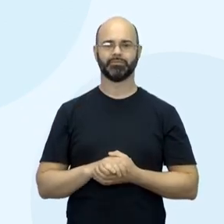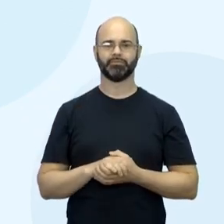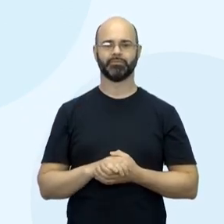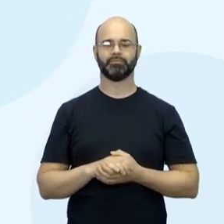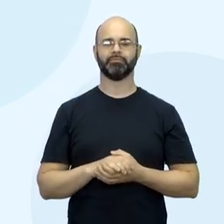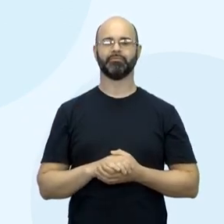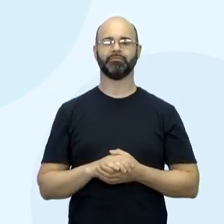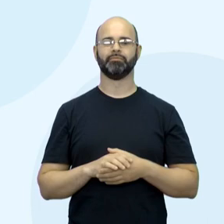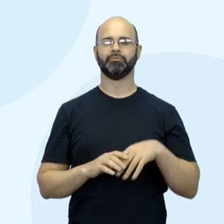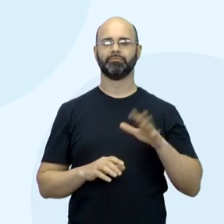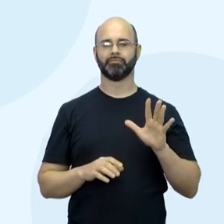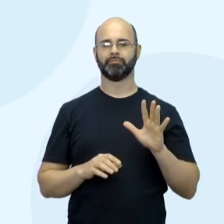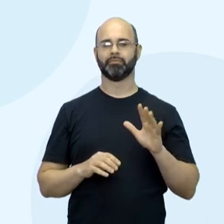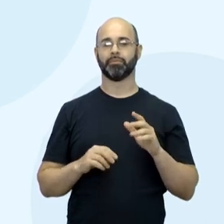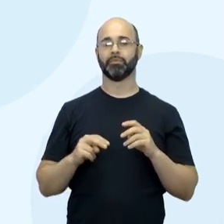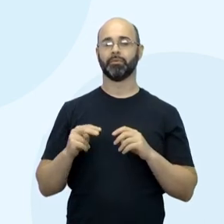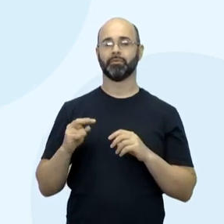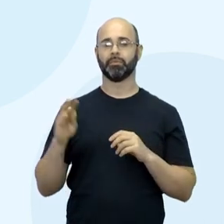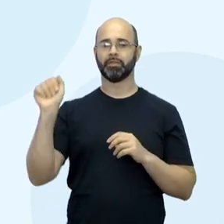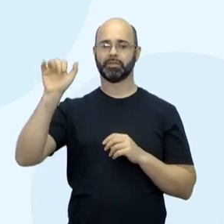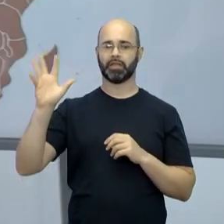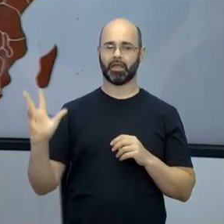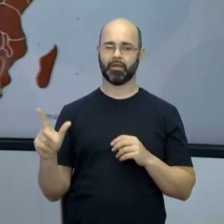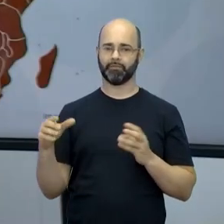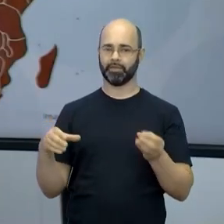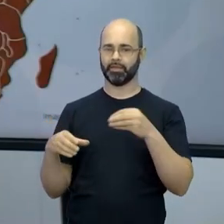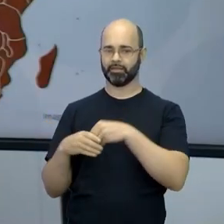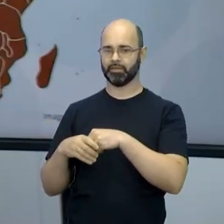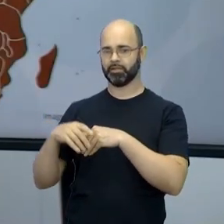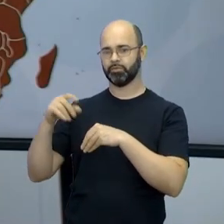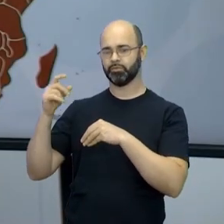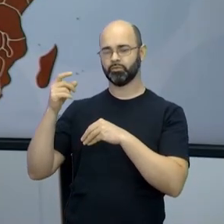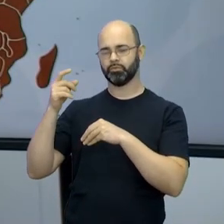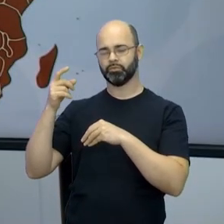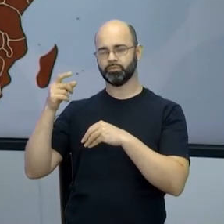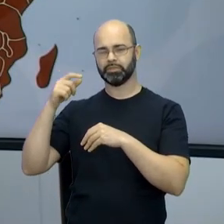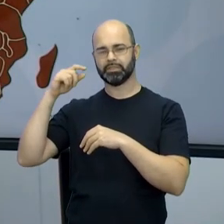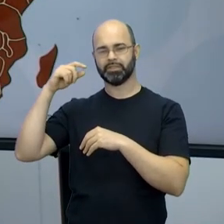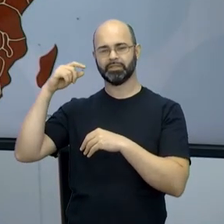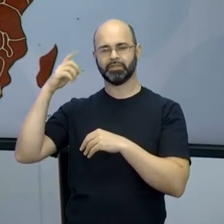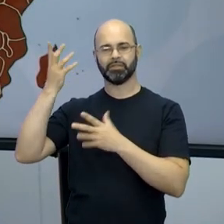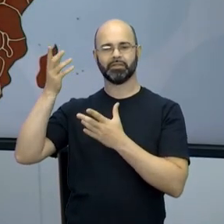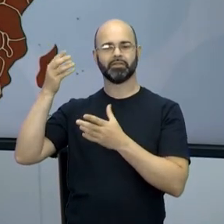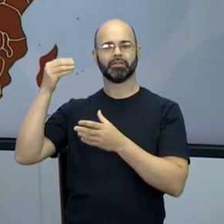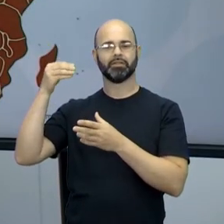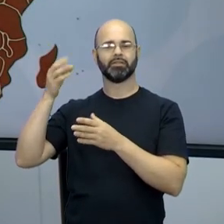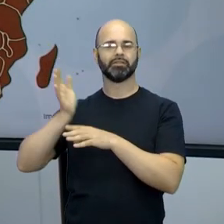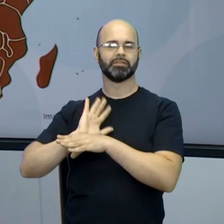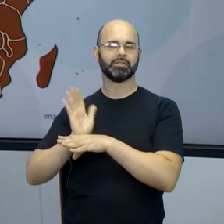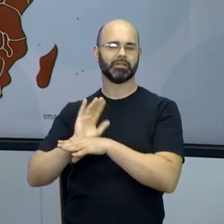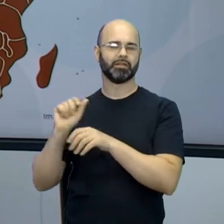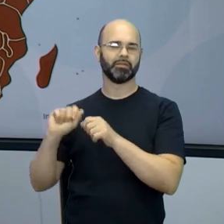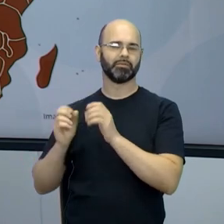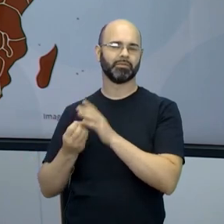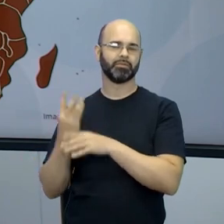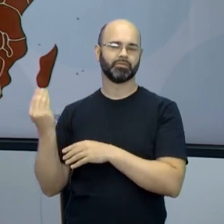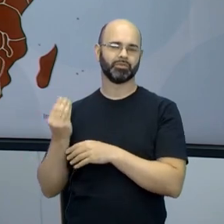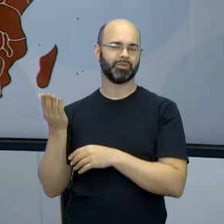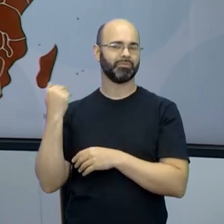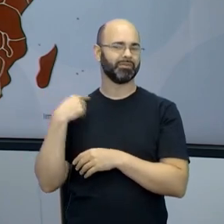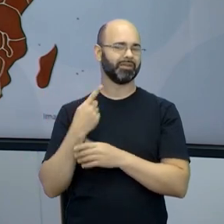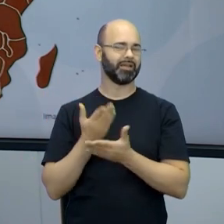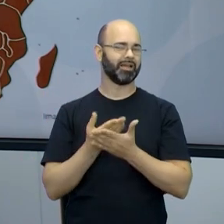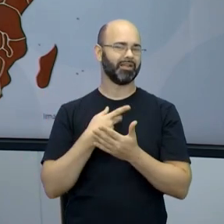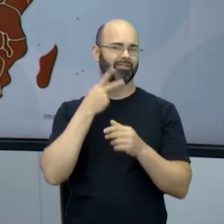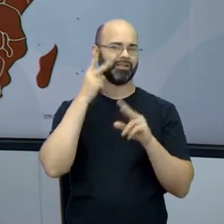como é o cinema feito na África por africanos? Vem lá, vem comigo, olha só. Na última aula, eu falei de algo chamado Bollywood.